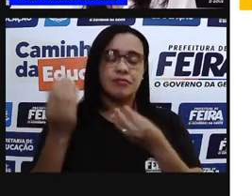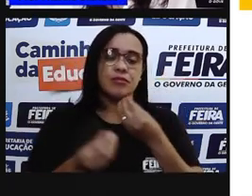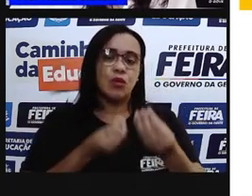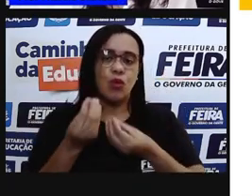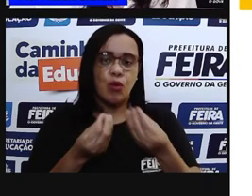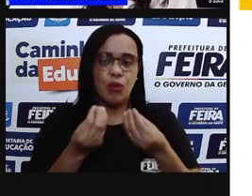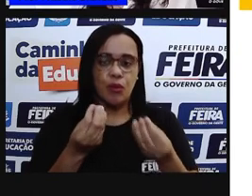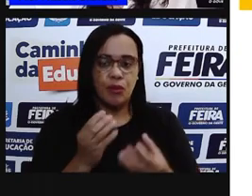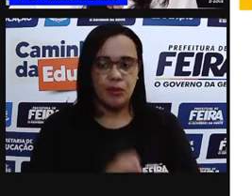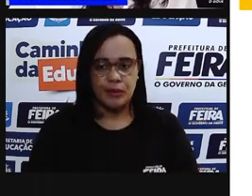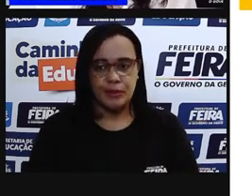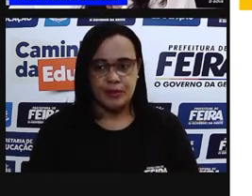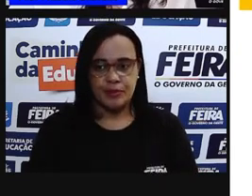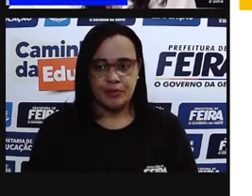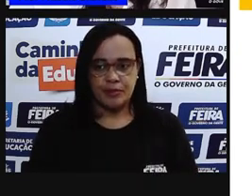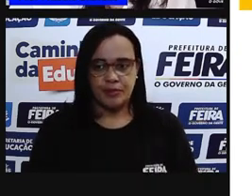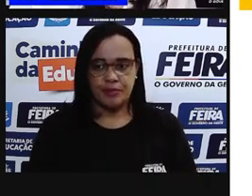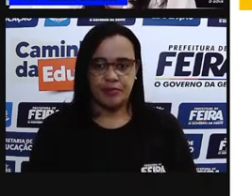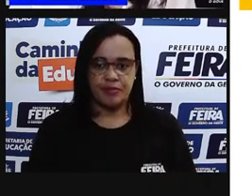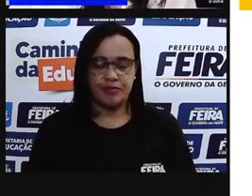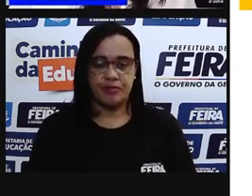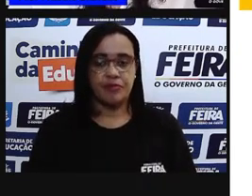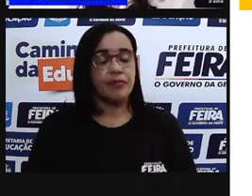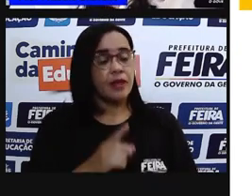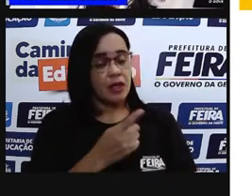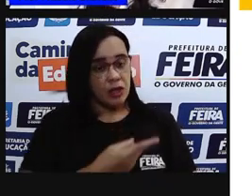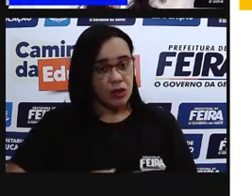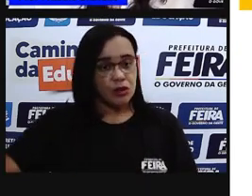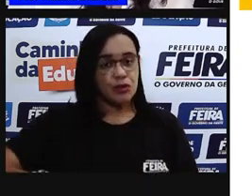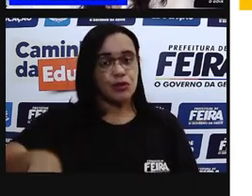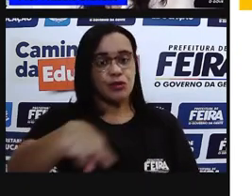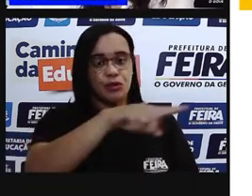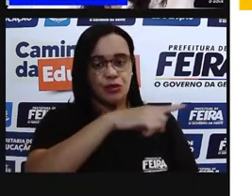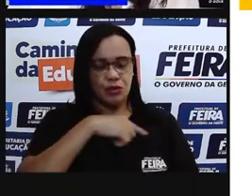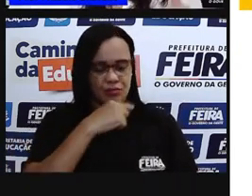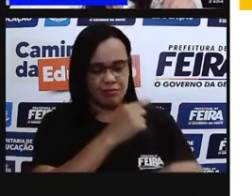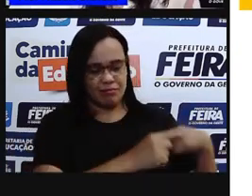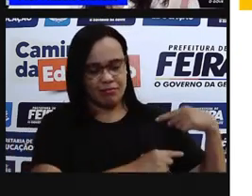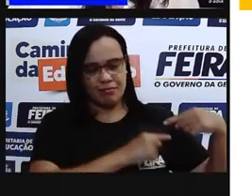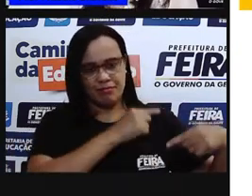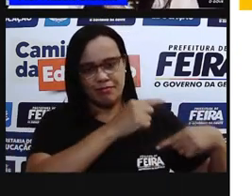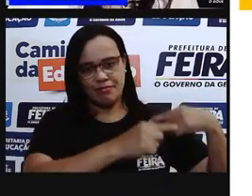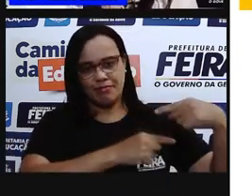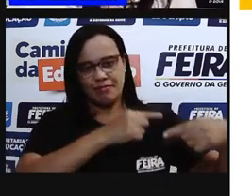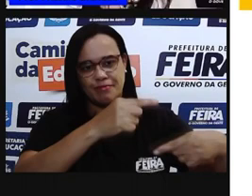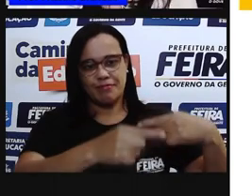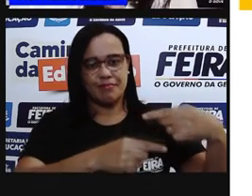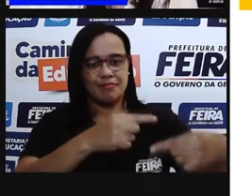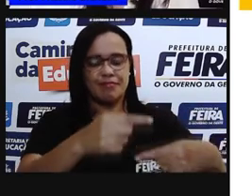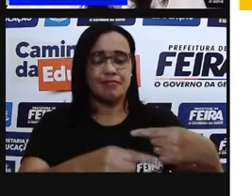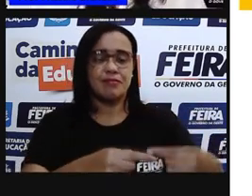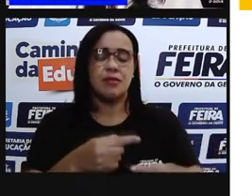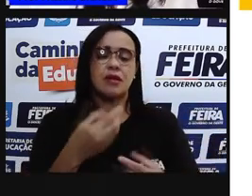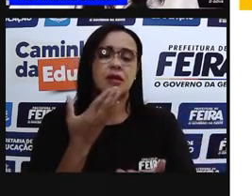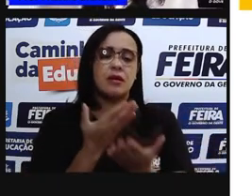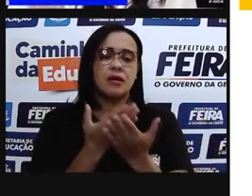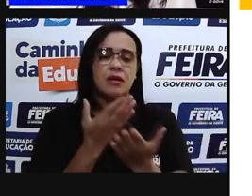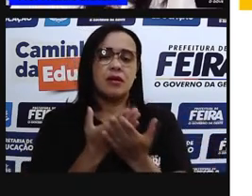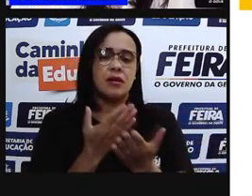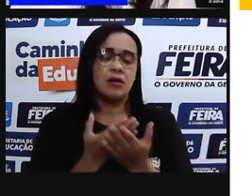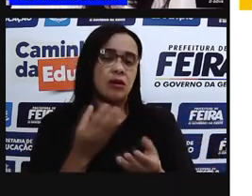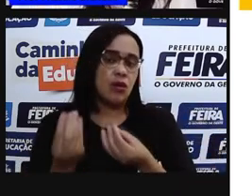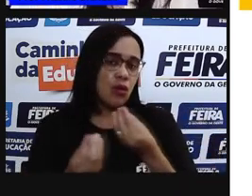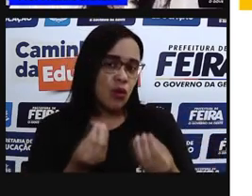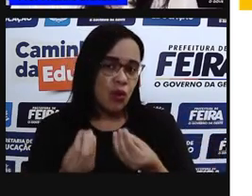Nossas Heranças. Essa aula, ela é a parte 1, ok? Nós vamos ter uma